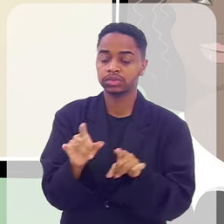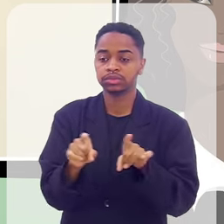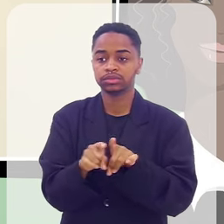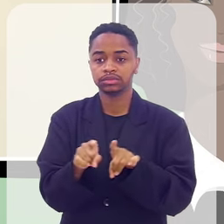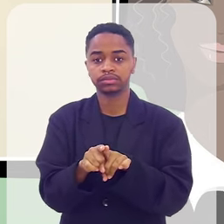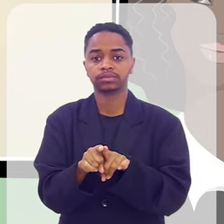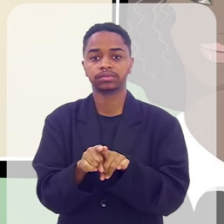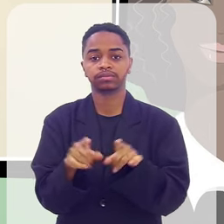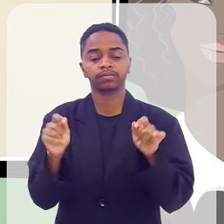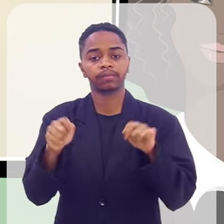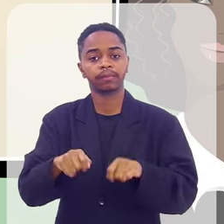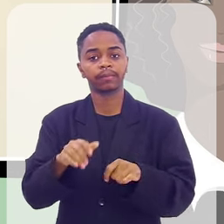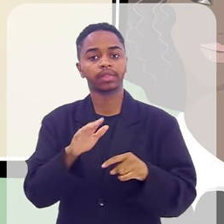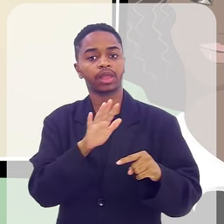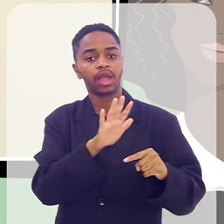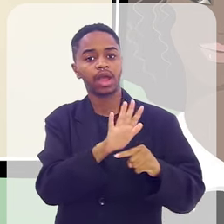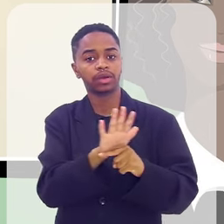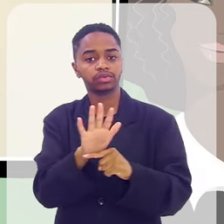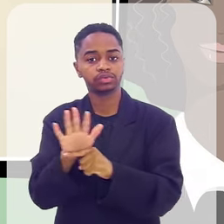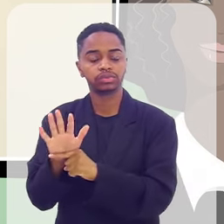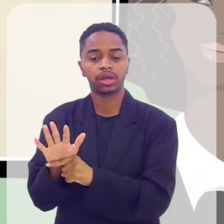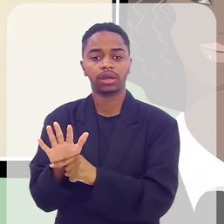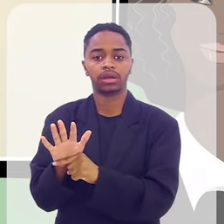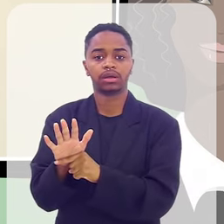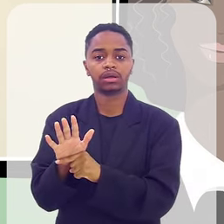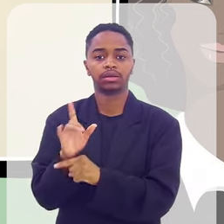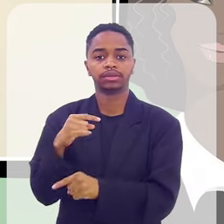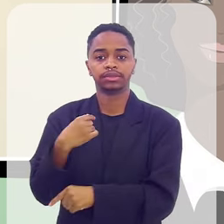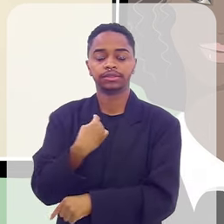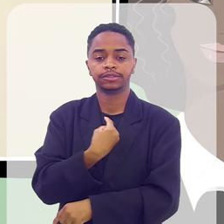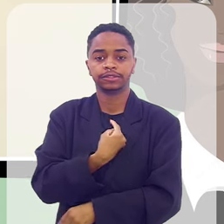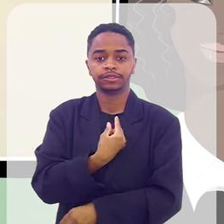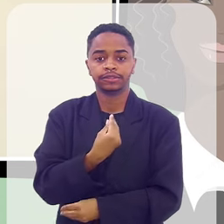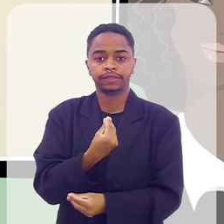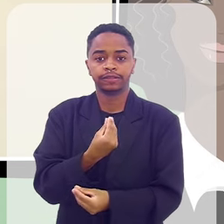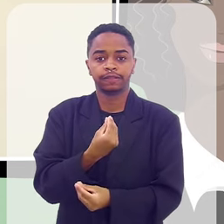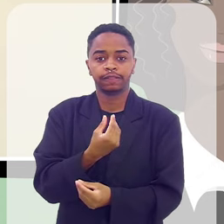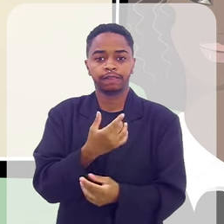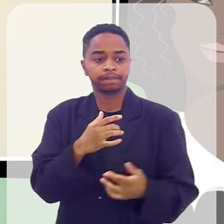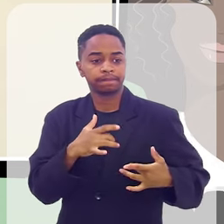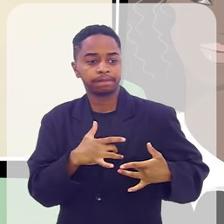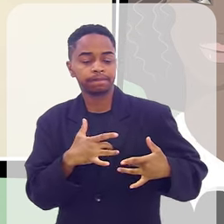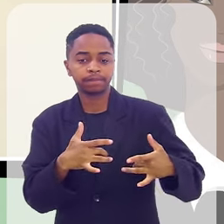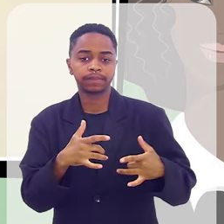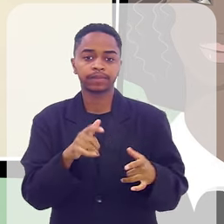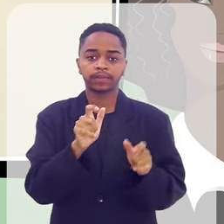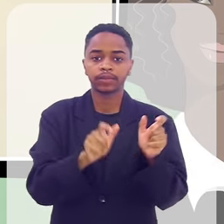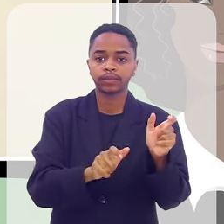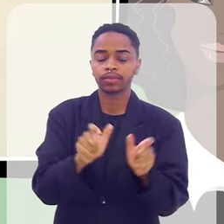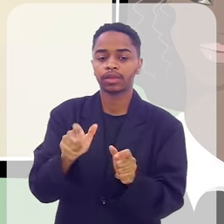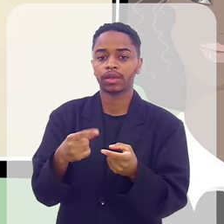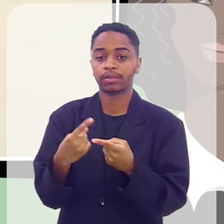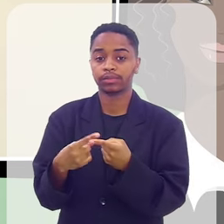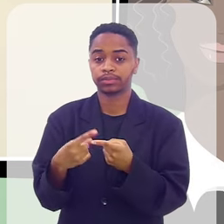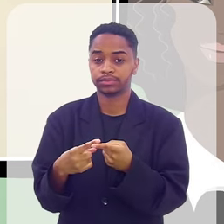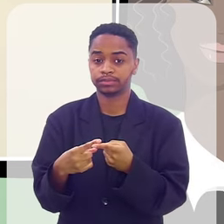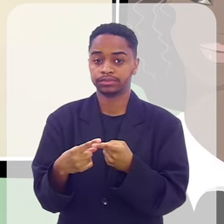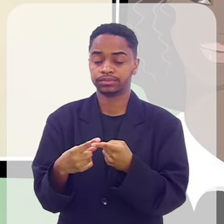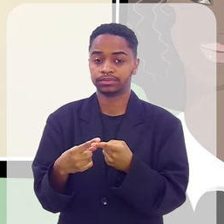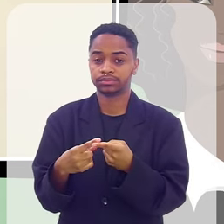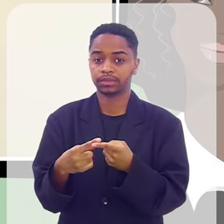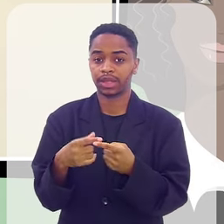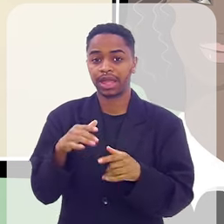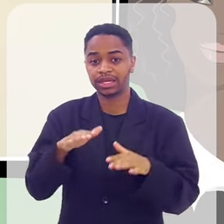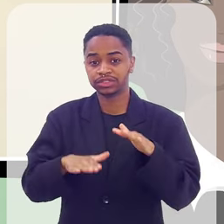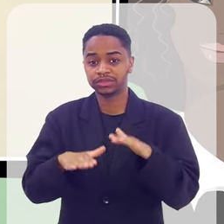né? E para quem assim possa nos ajudar, né? Ter esse olhar mais generoso para a gente, porque às